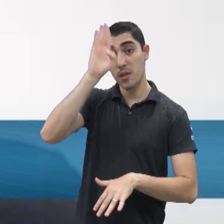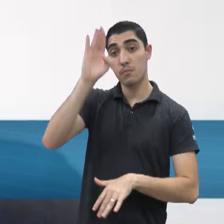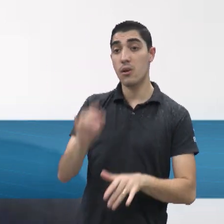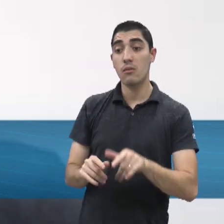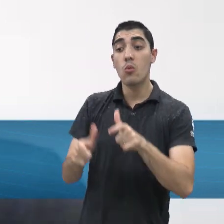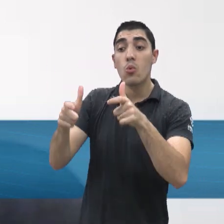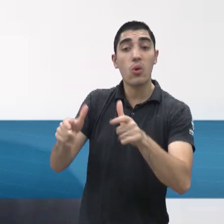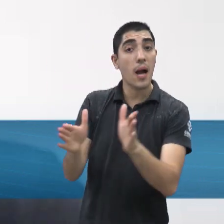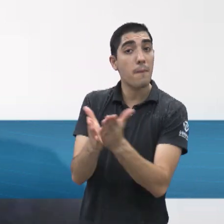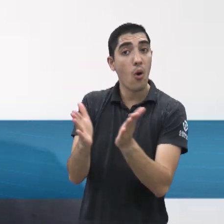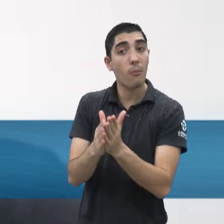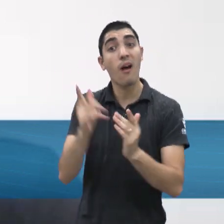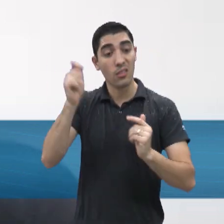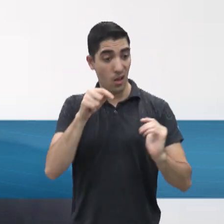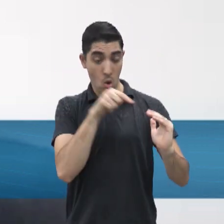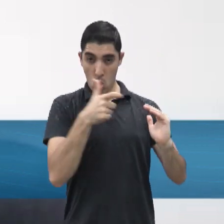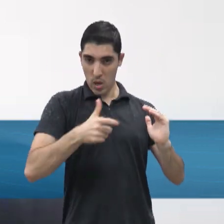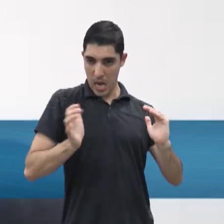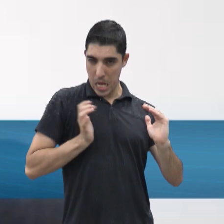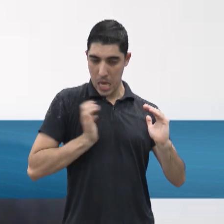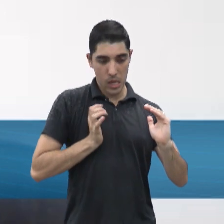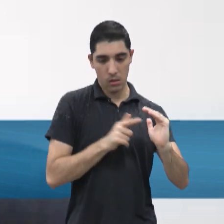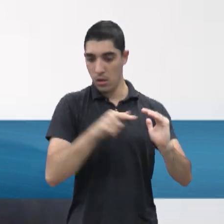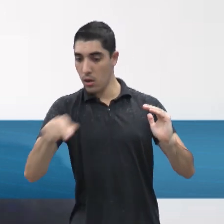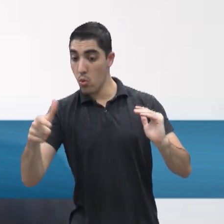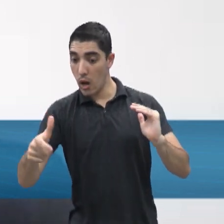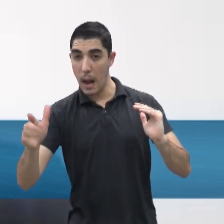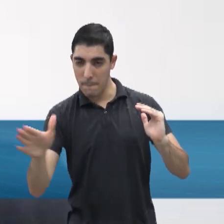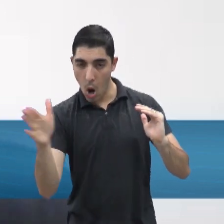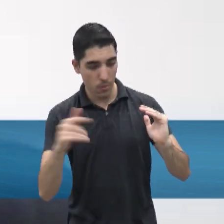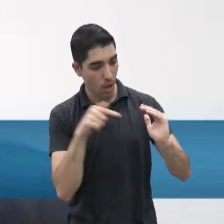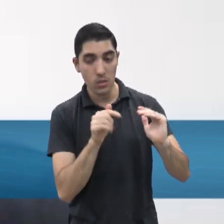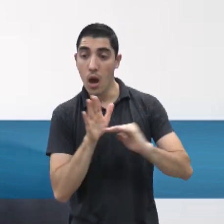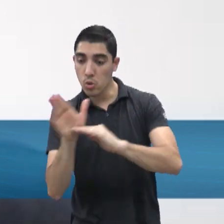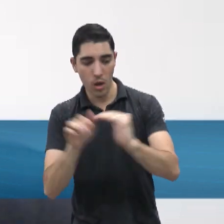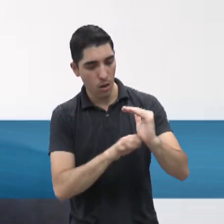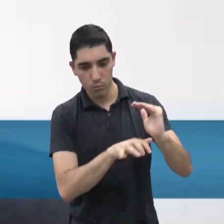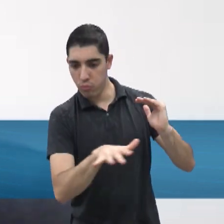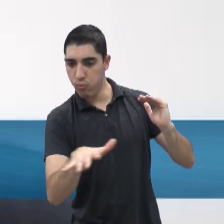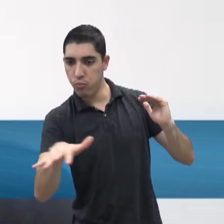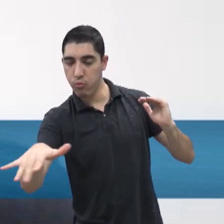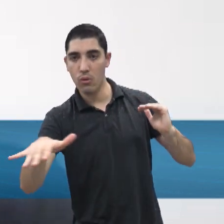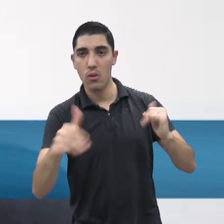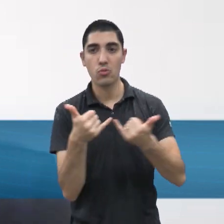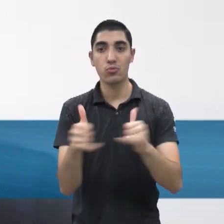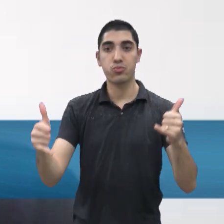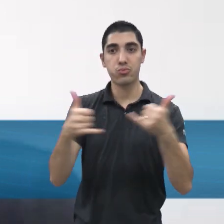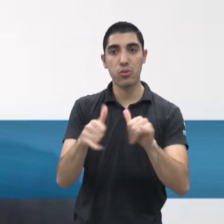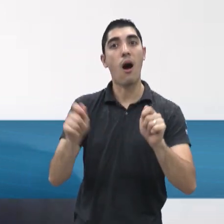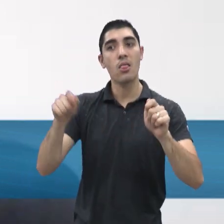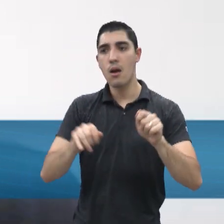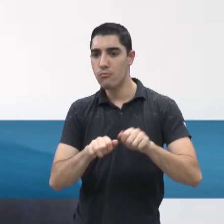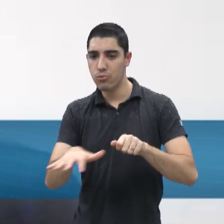exemplo, porque quando a gente fala em questão de energia fotovoltaica, tem a questão da área, né, que, que as placas podem ser instaladas,